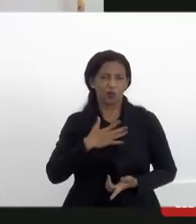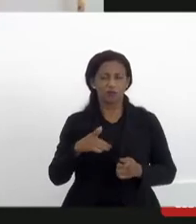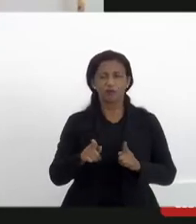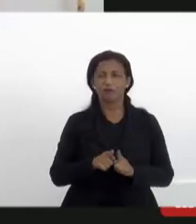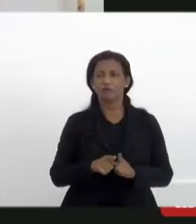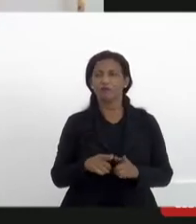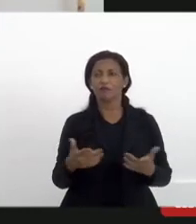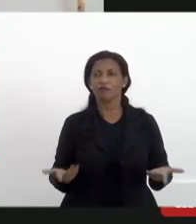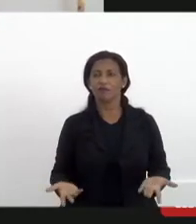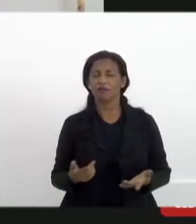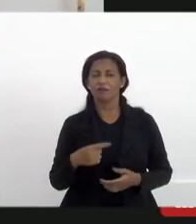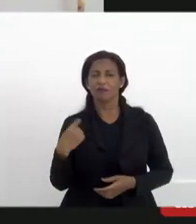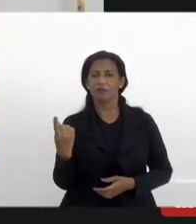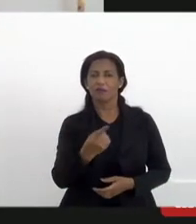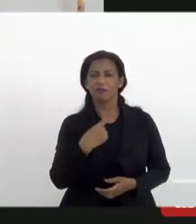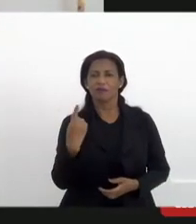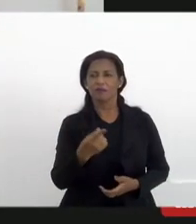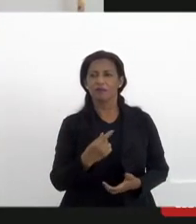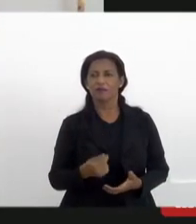a gente